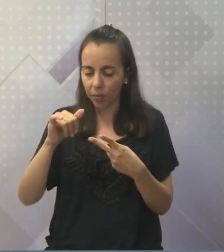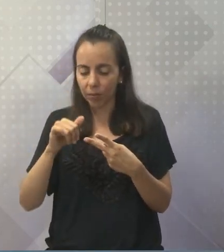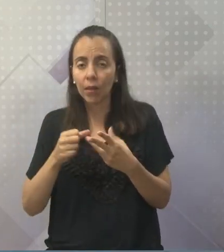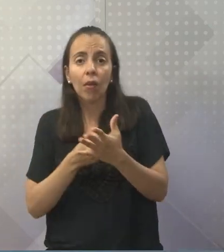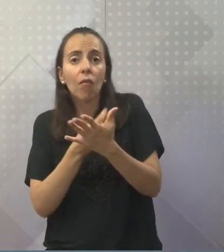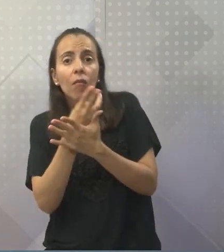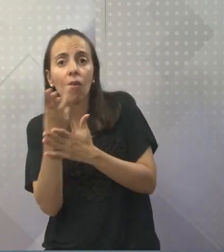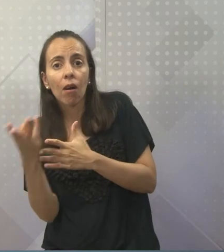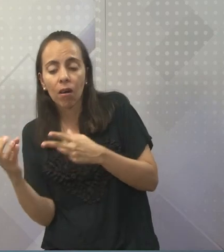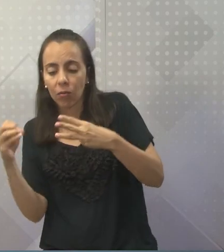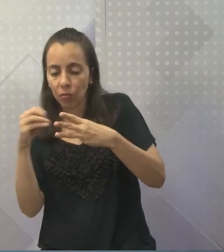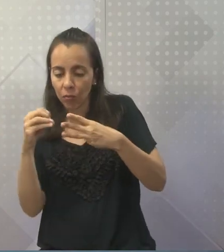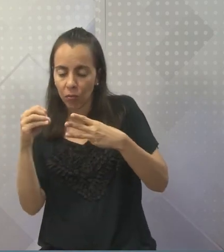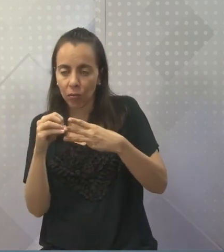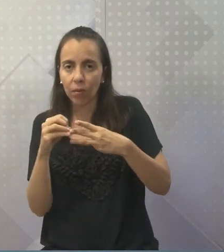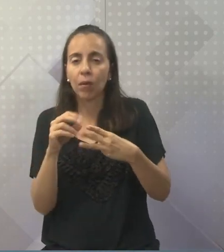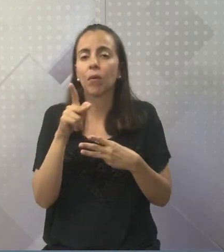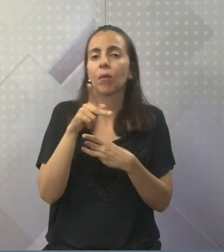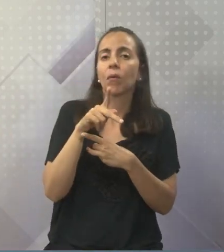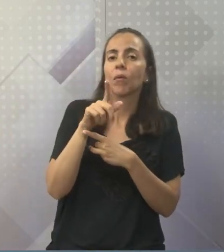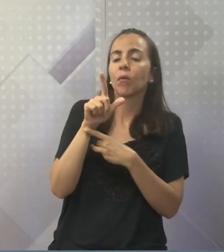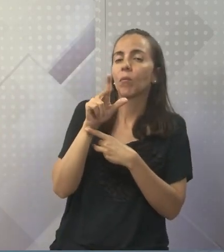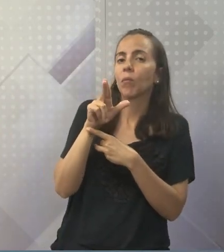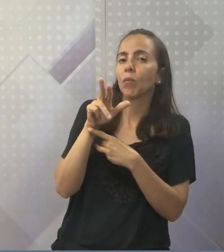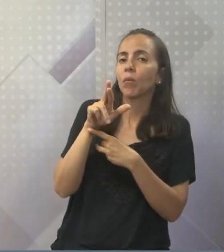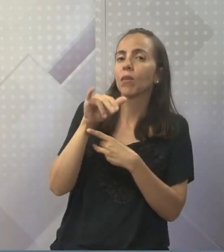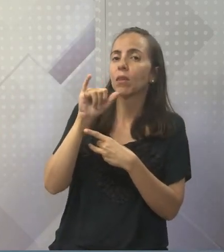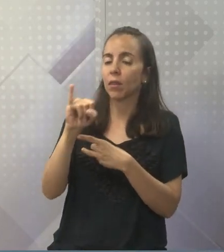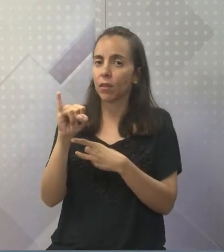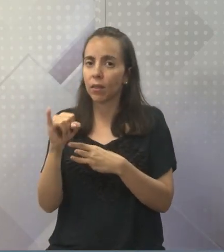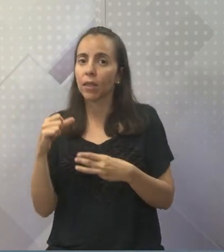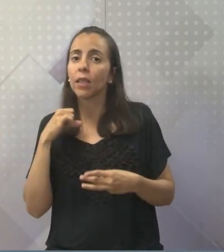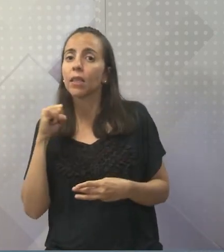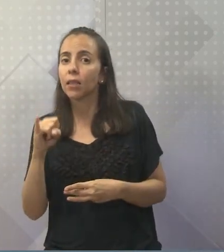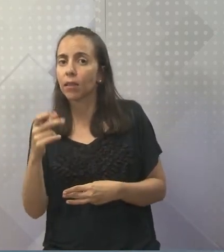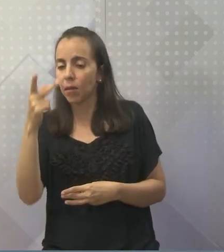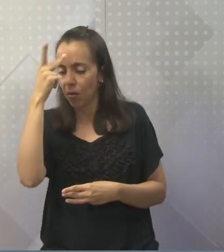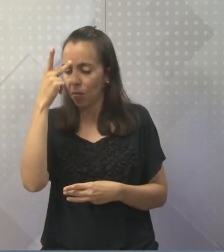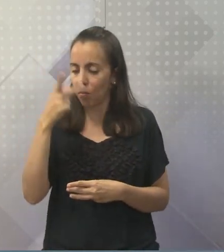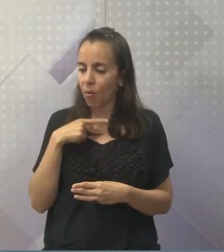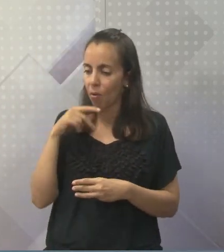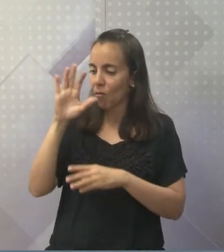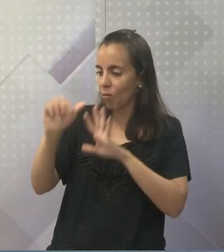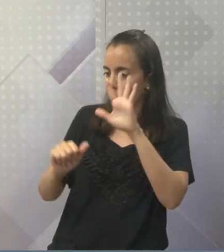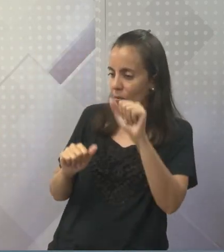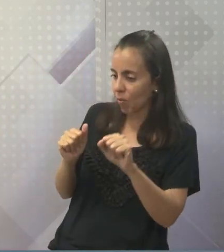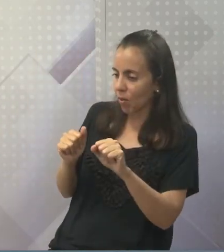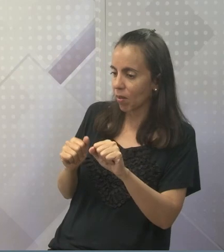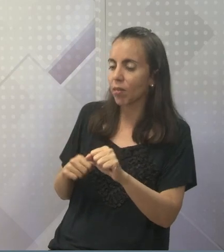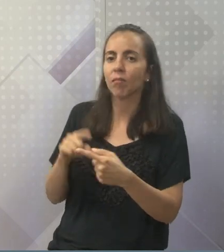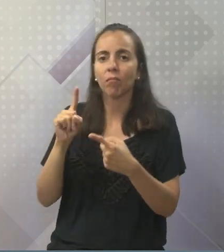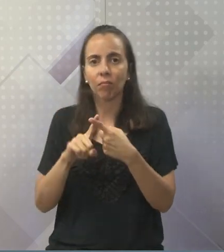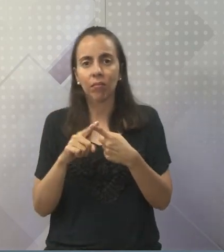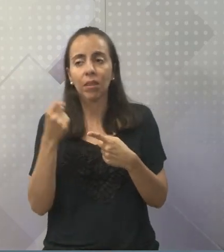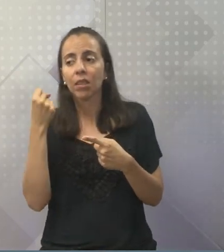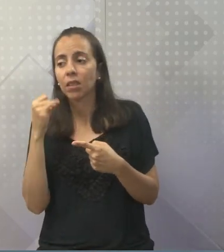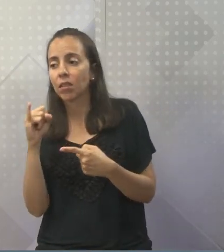capaz de produzir seu próprio alimento, autótrofo. Se não for, heterótrofo. Lembra disso?